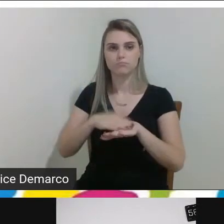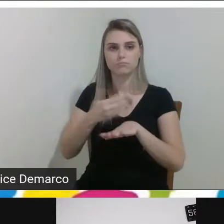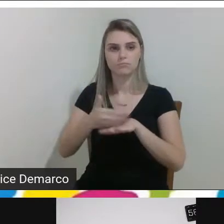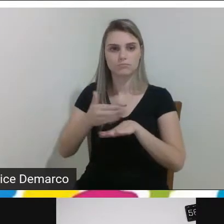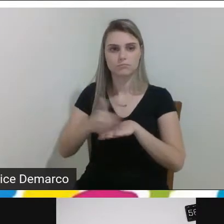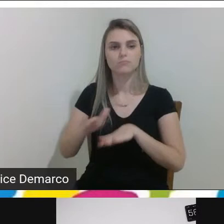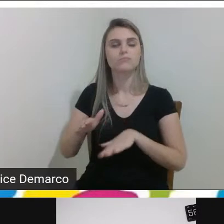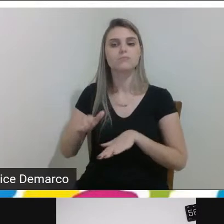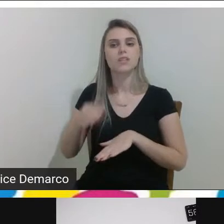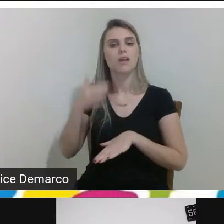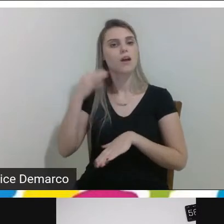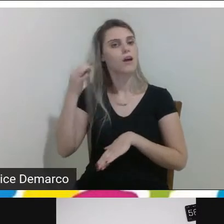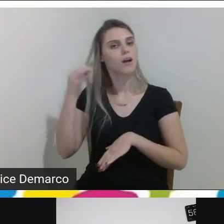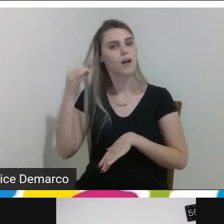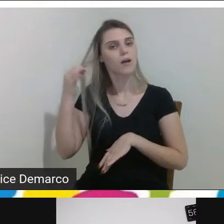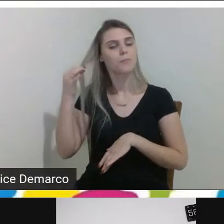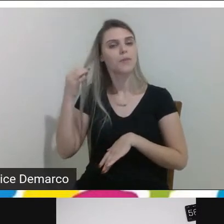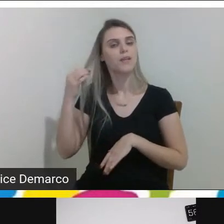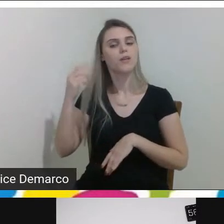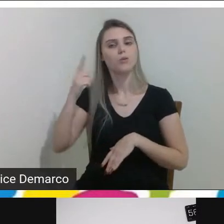castanho liso